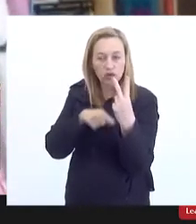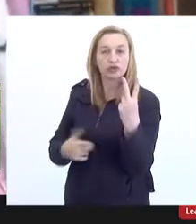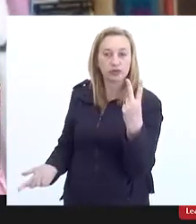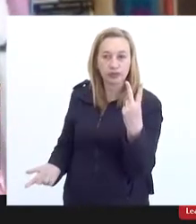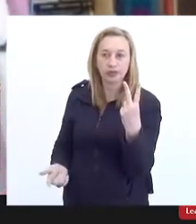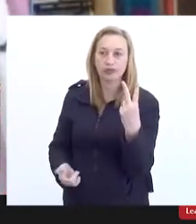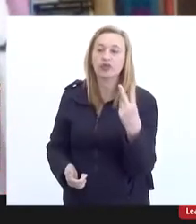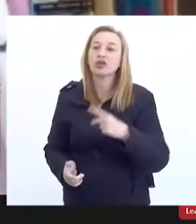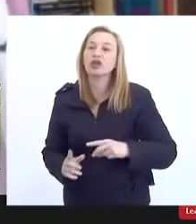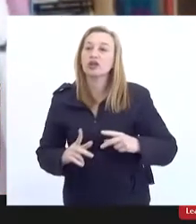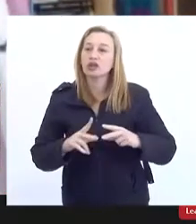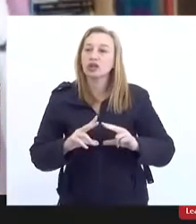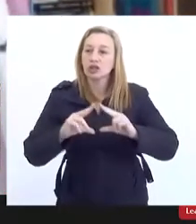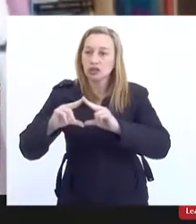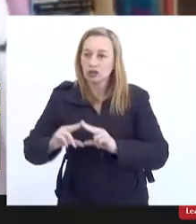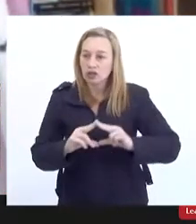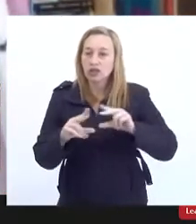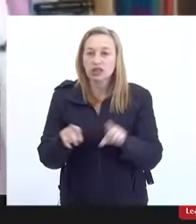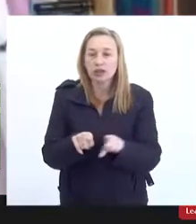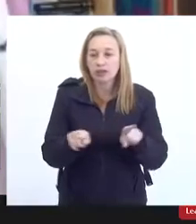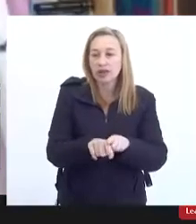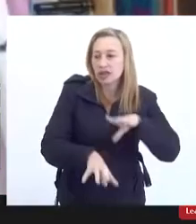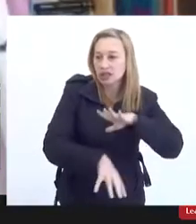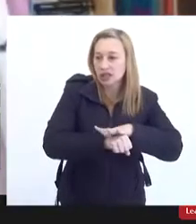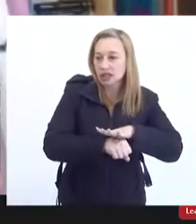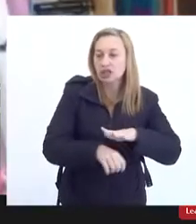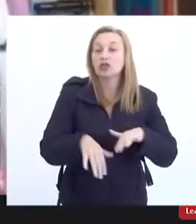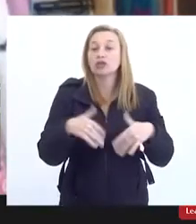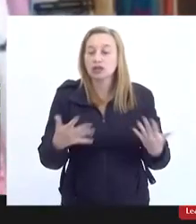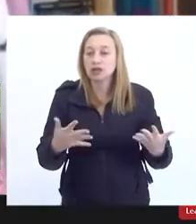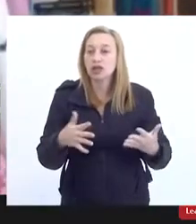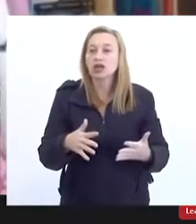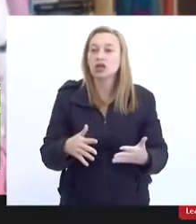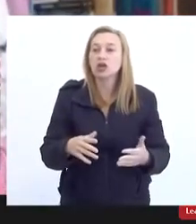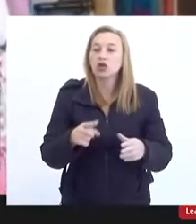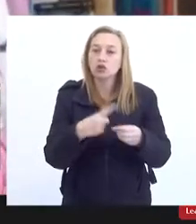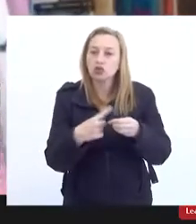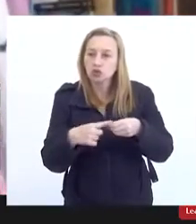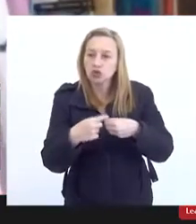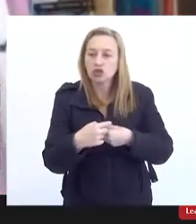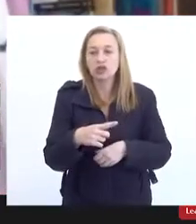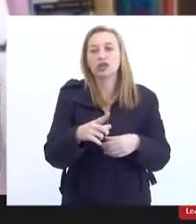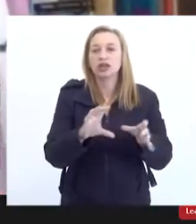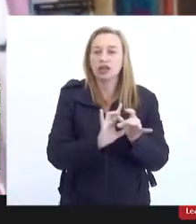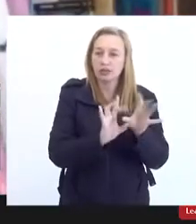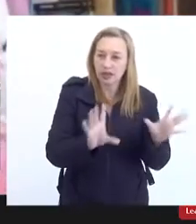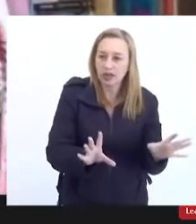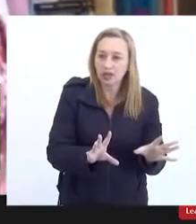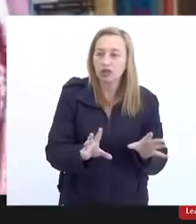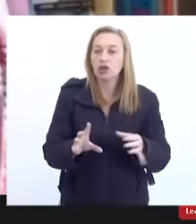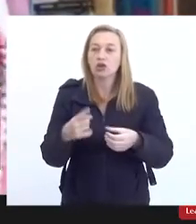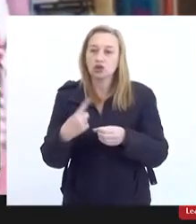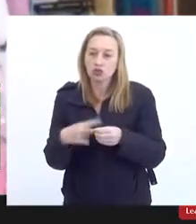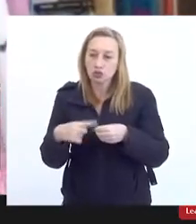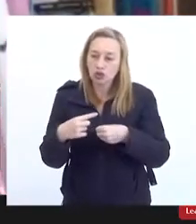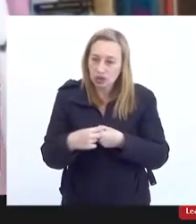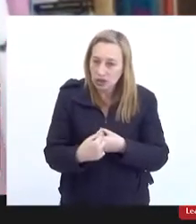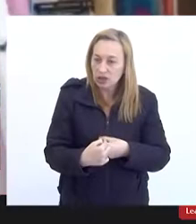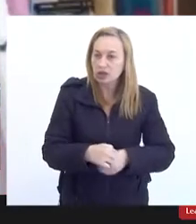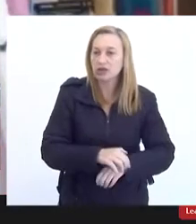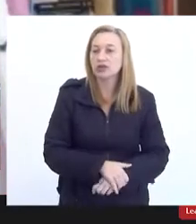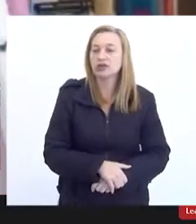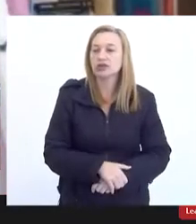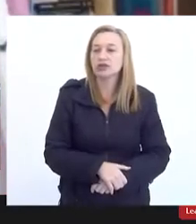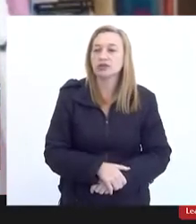seletiva e também na drenagem. Então, os municípios têm titularidade, os municípios têm autonomia,